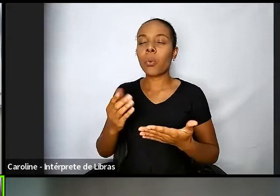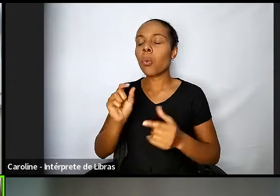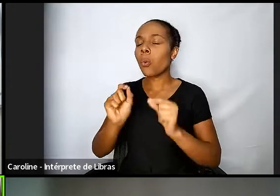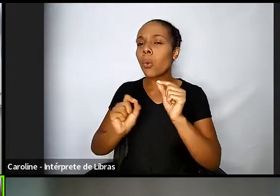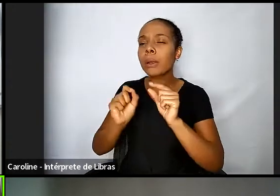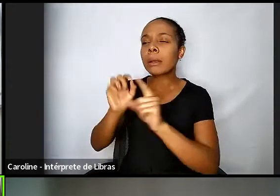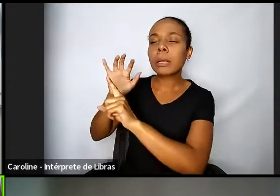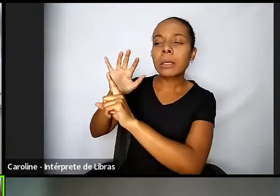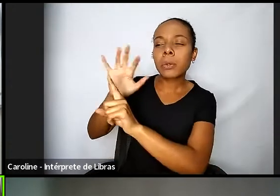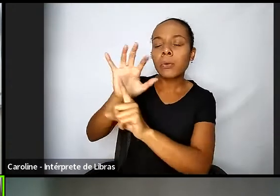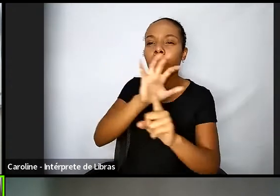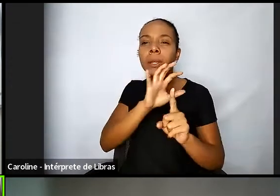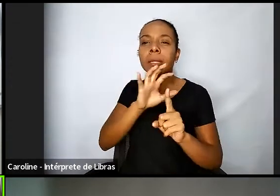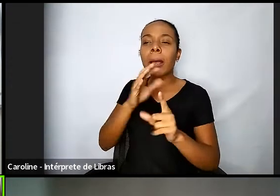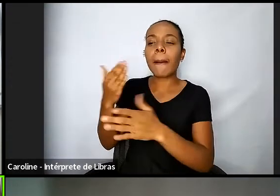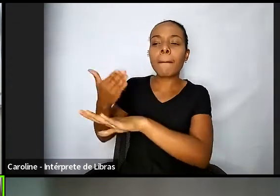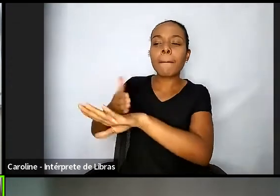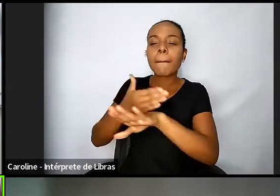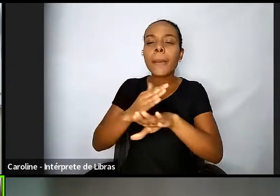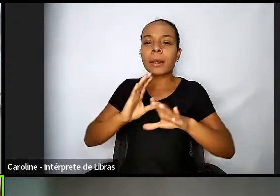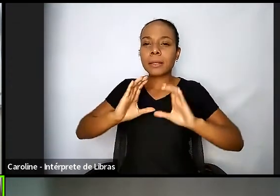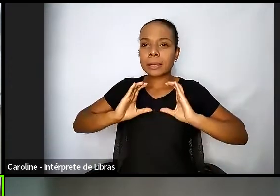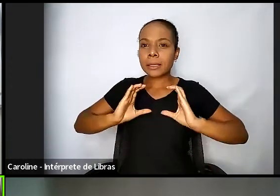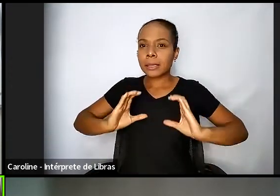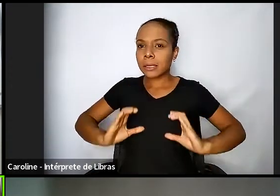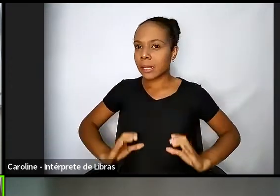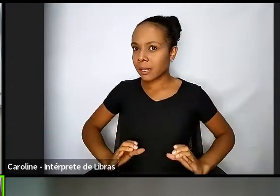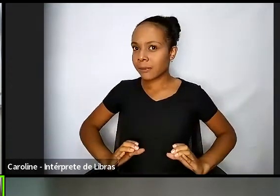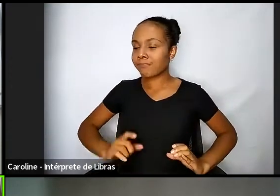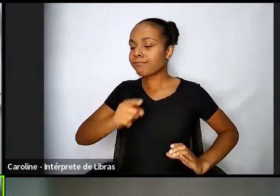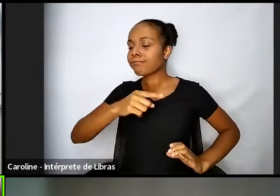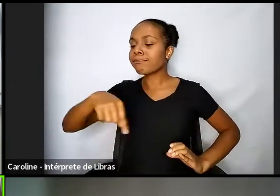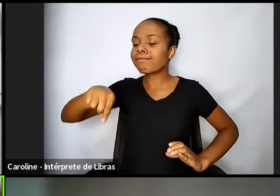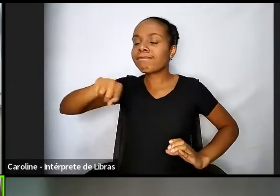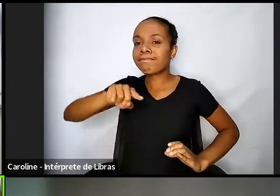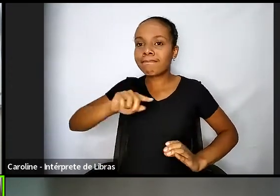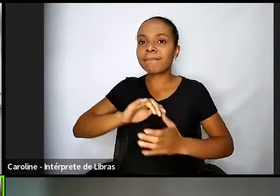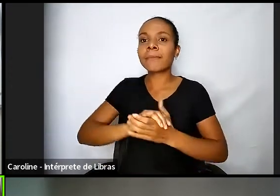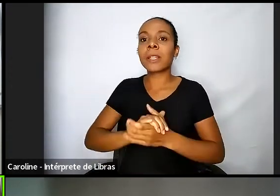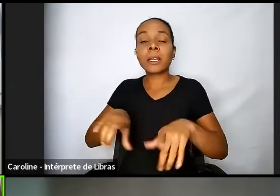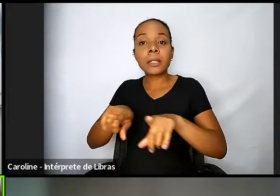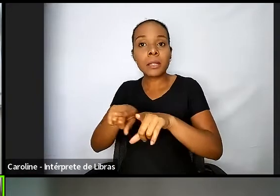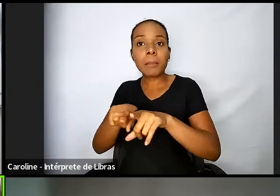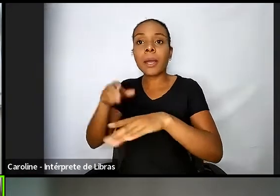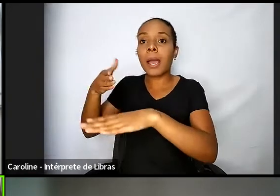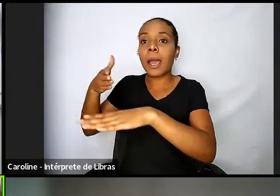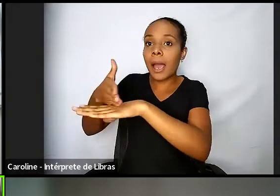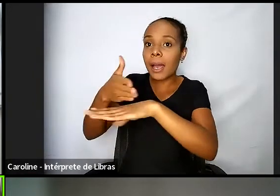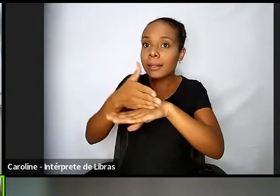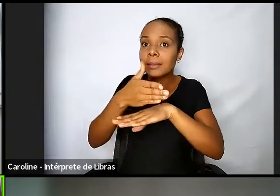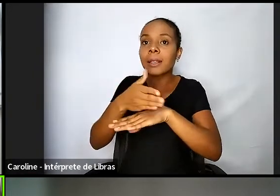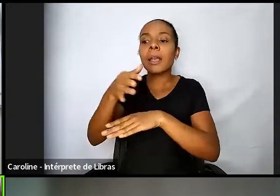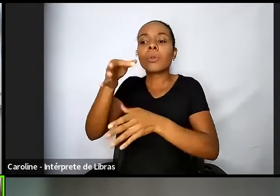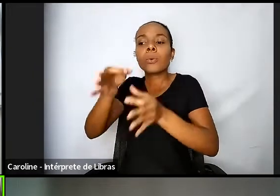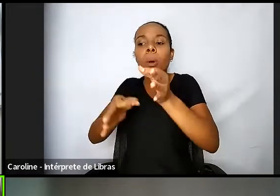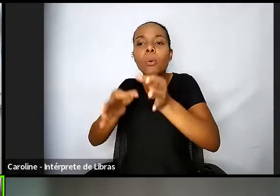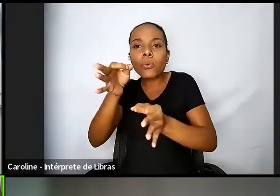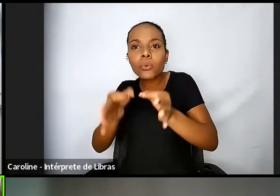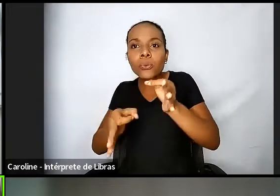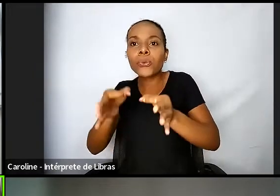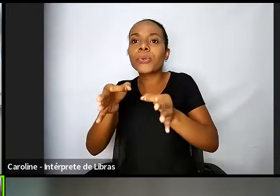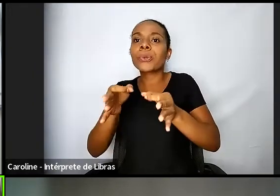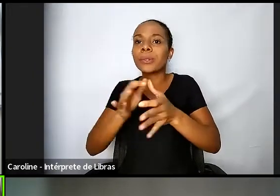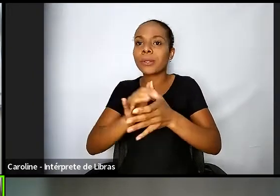cidadania e todo o acesso à justiça a questão da